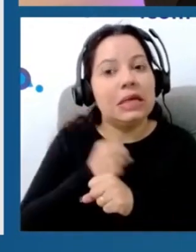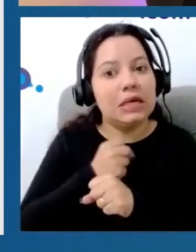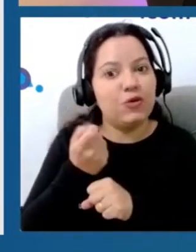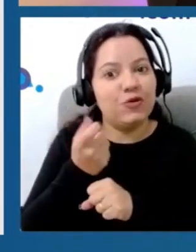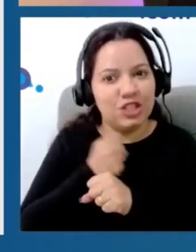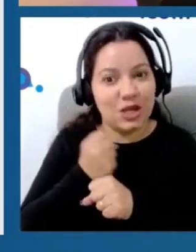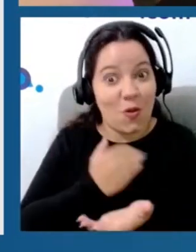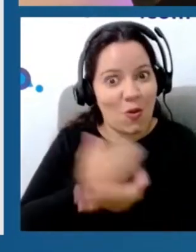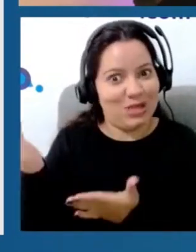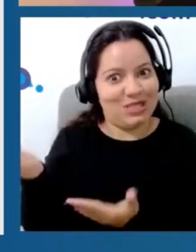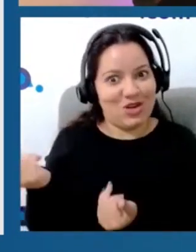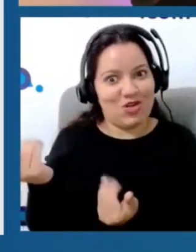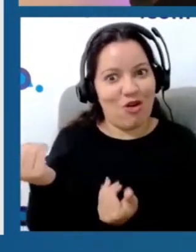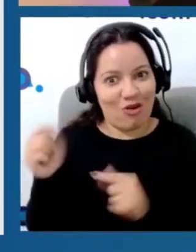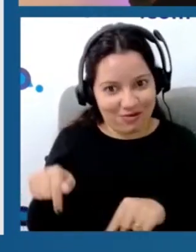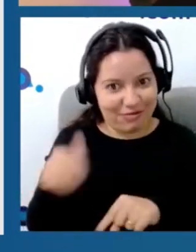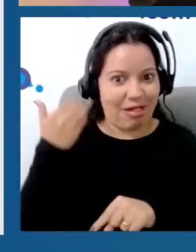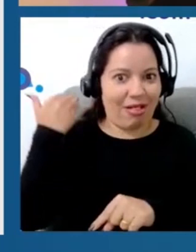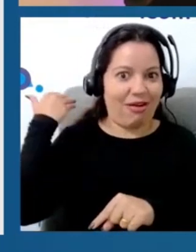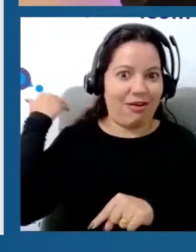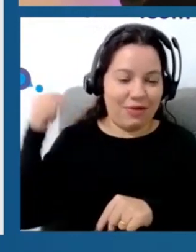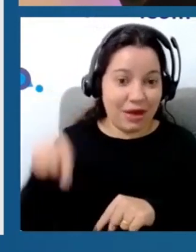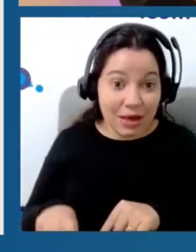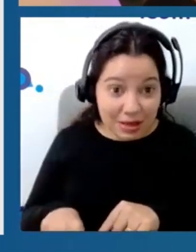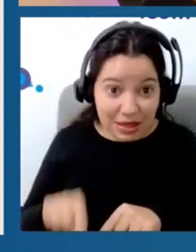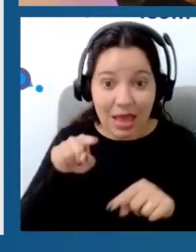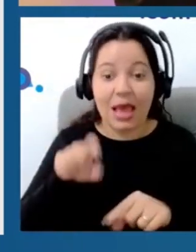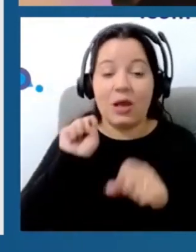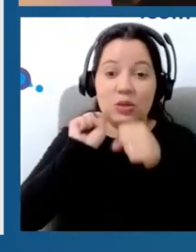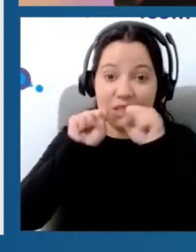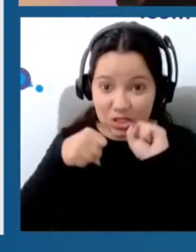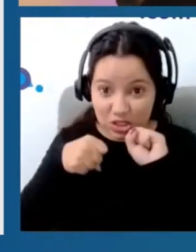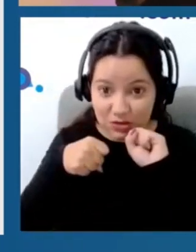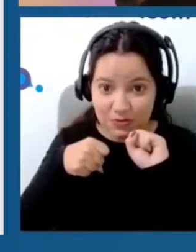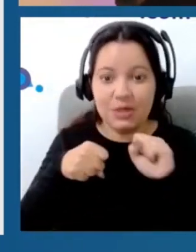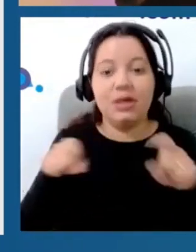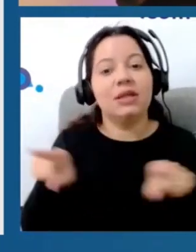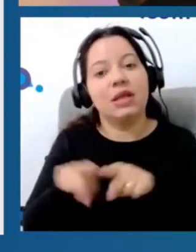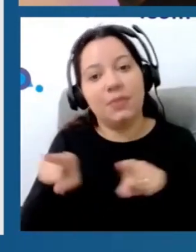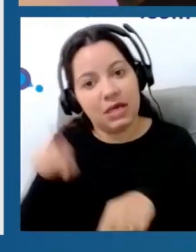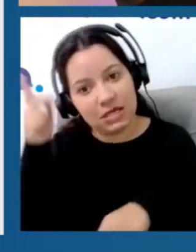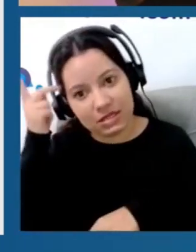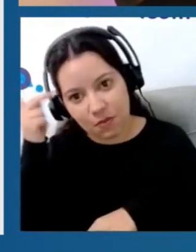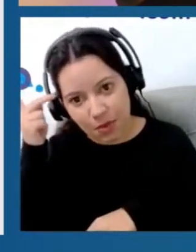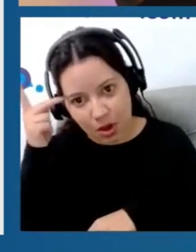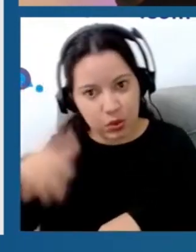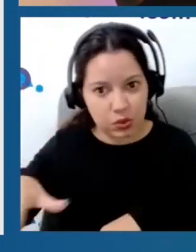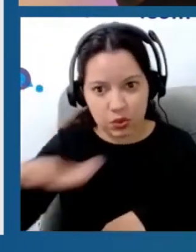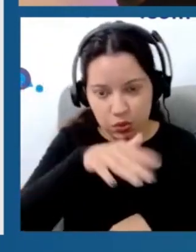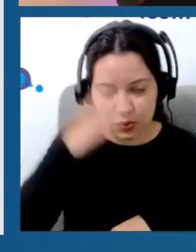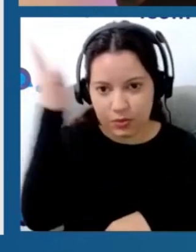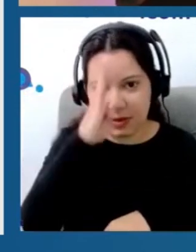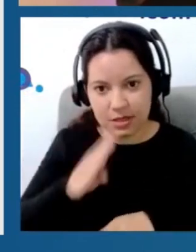jovem. Trago resultados, inclusive, do nosso Sergipe para São Paulo e de São Paulo para o resto do Brasil. Agradecendo